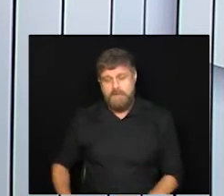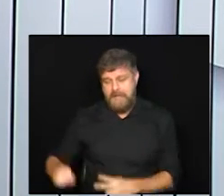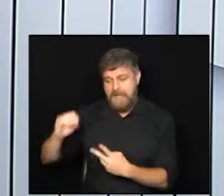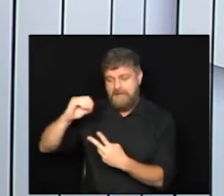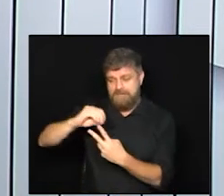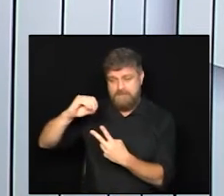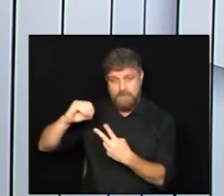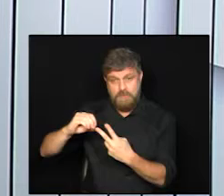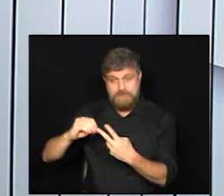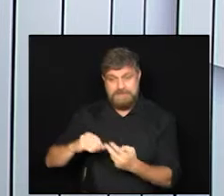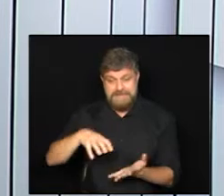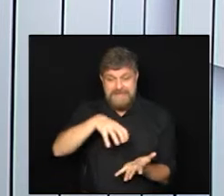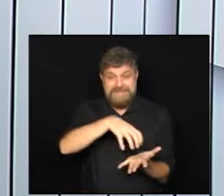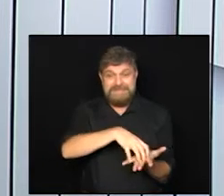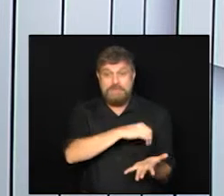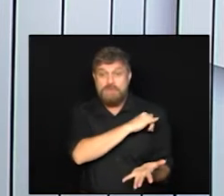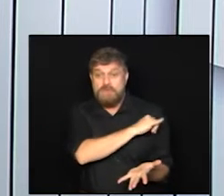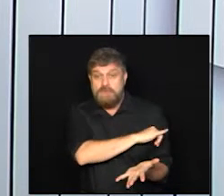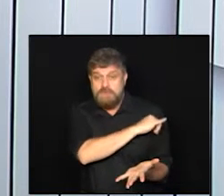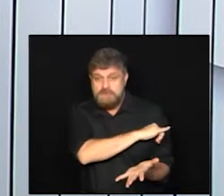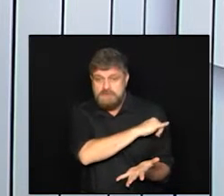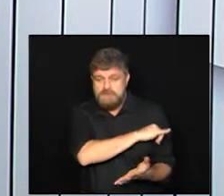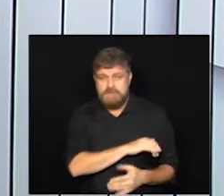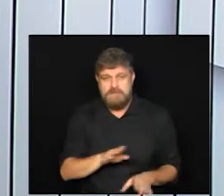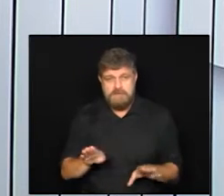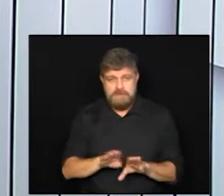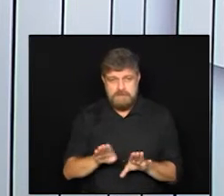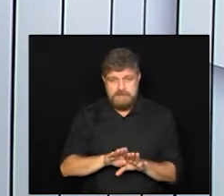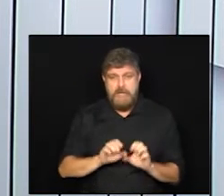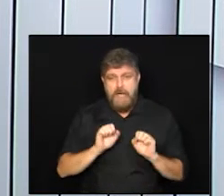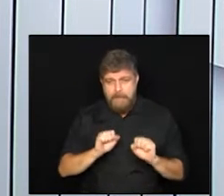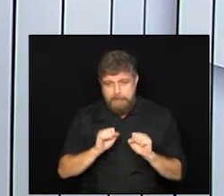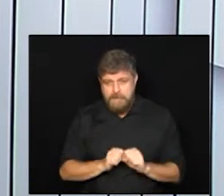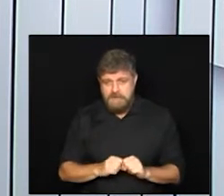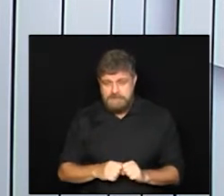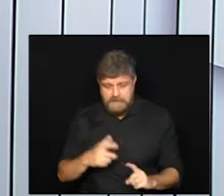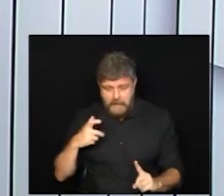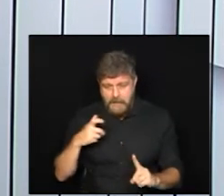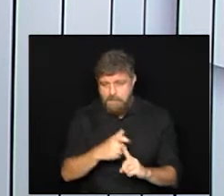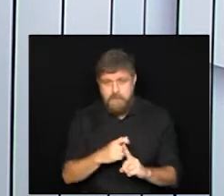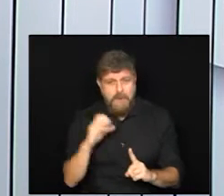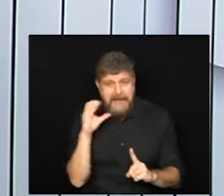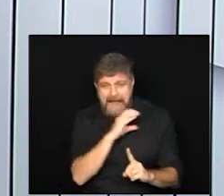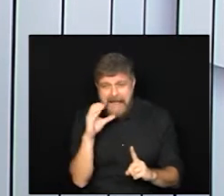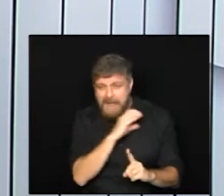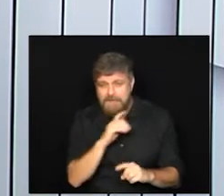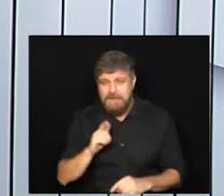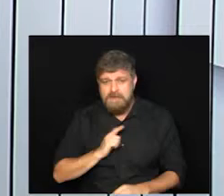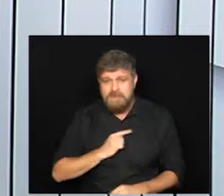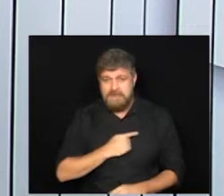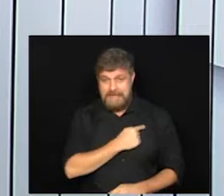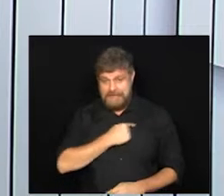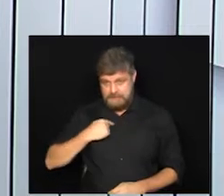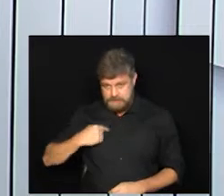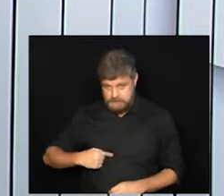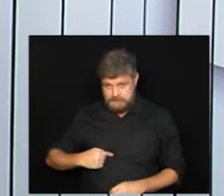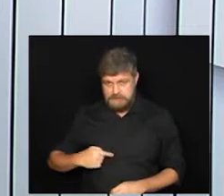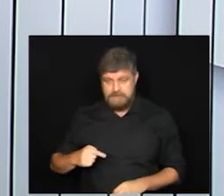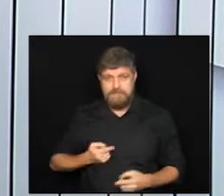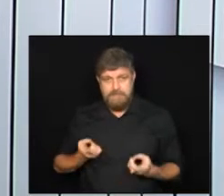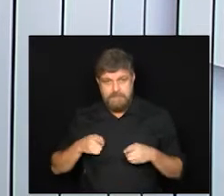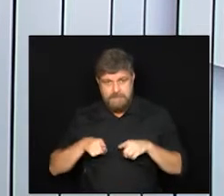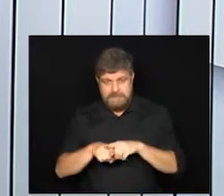que tem sede no Rio de Janeiro e com autorização para uso emergencial nós temos a Coronavac em